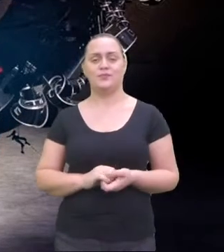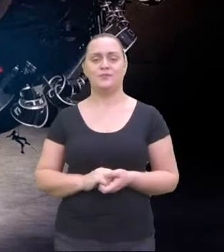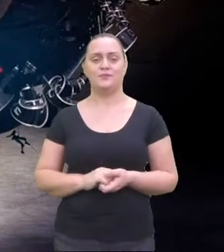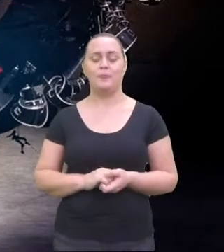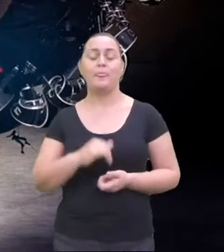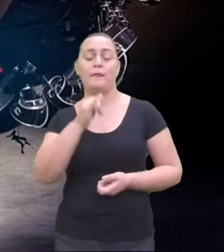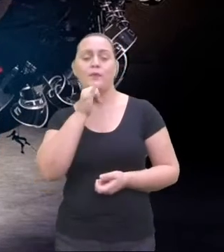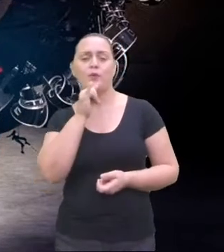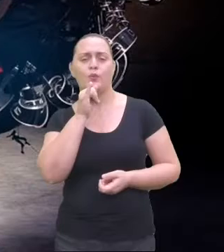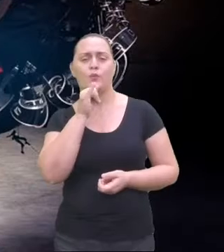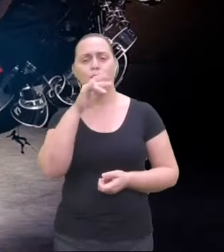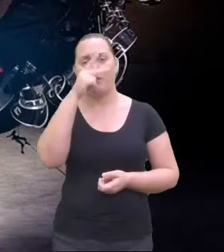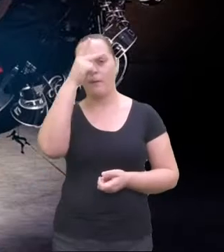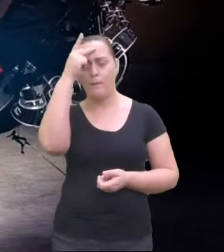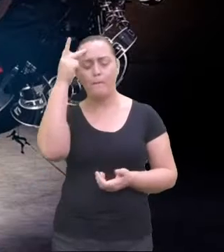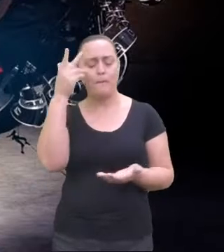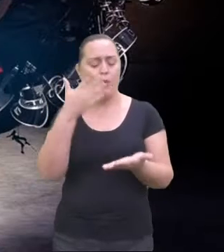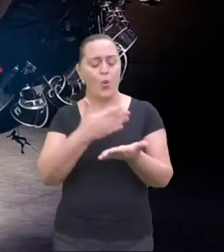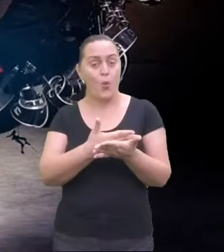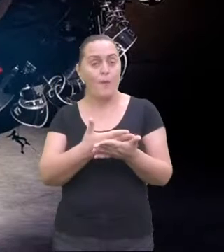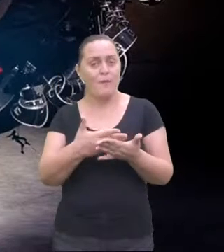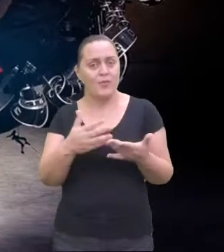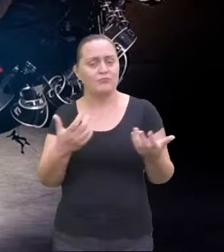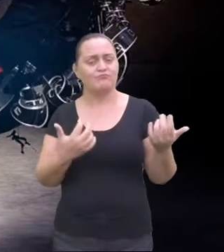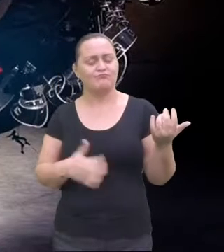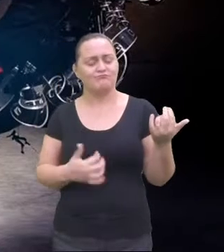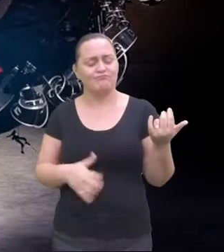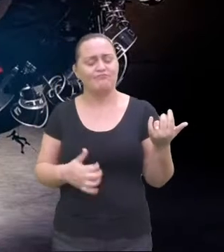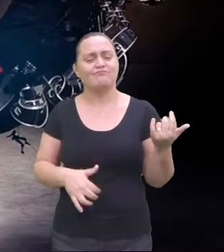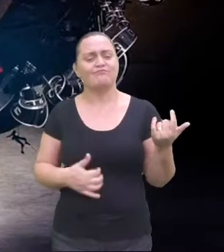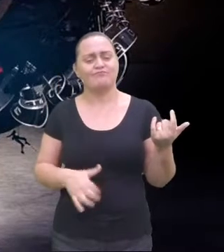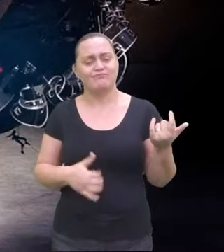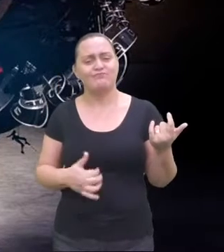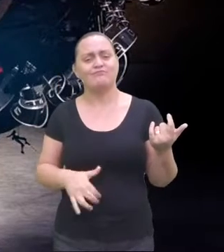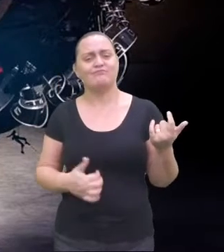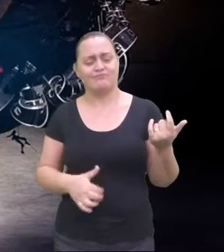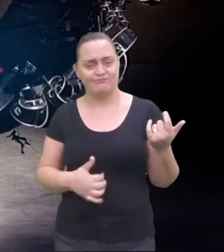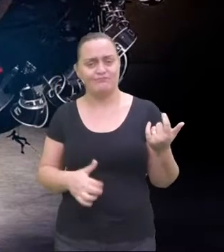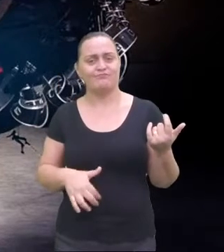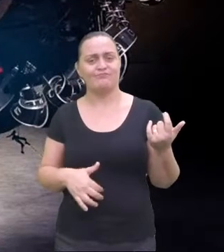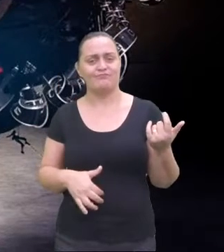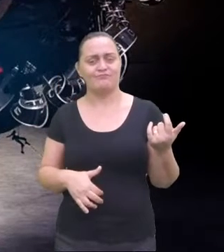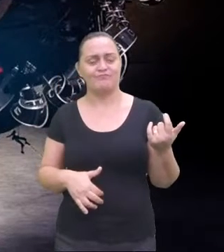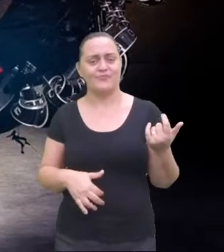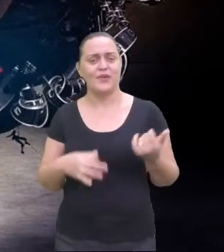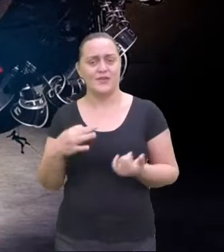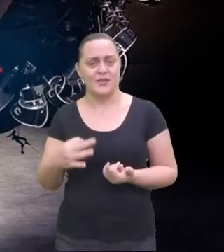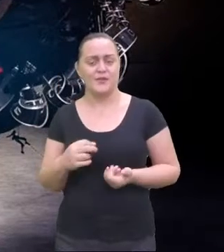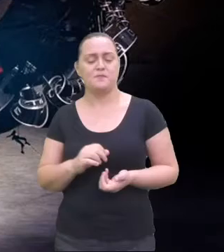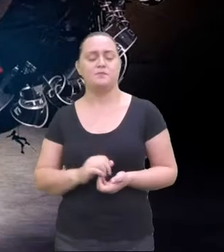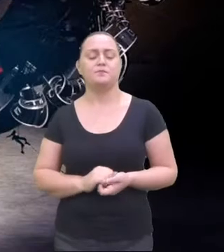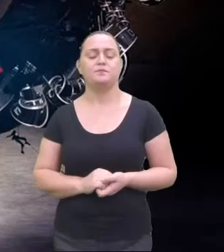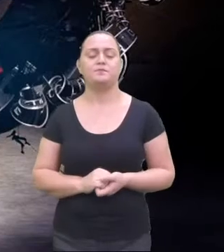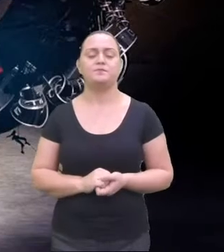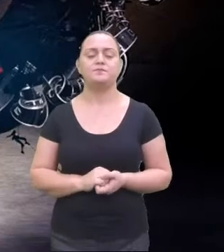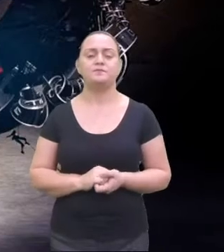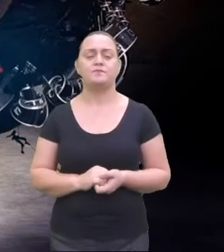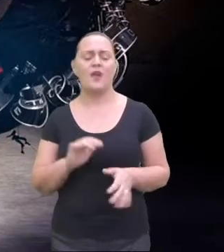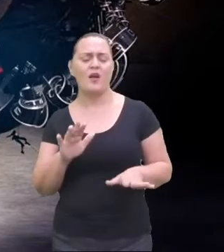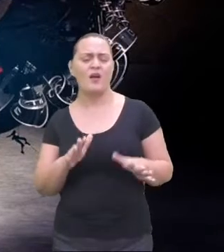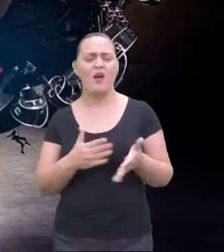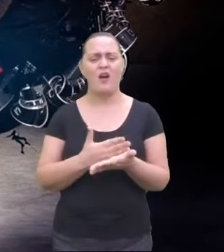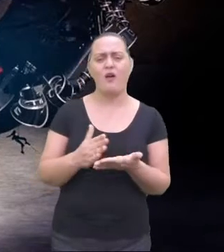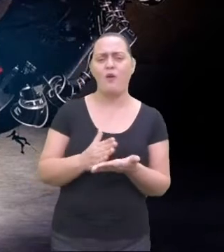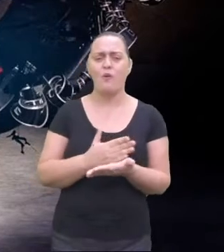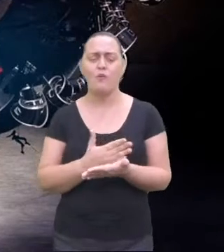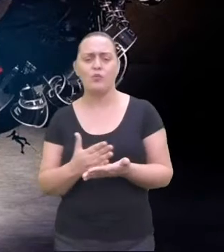Toca suas composições ricas em melodias. E, às vezes, até improvisadas. Alguns músicos